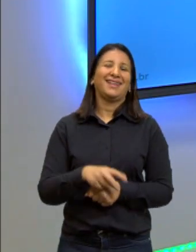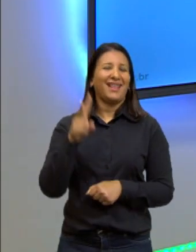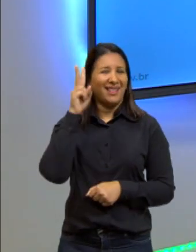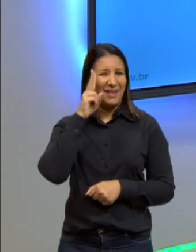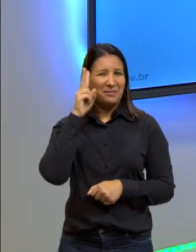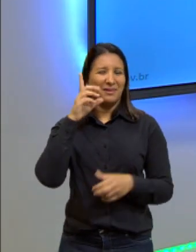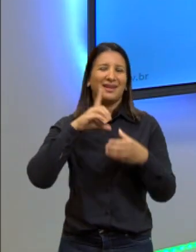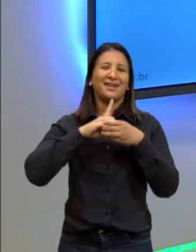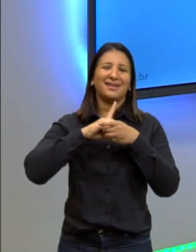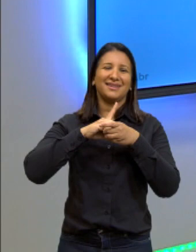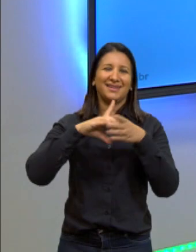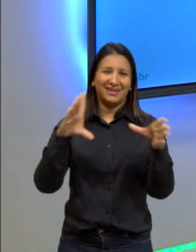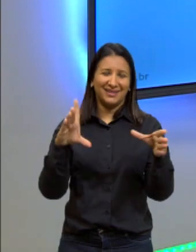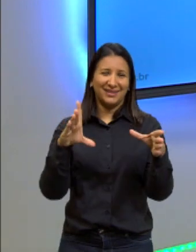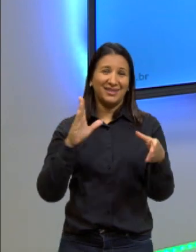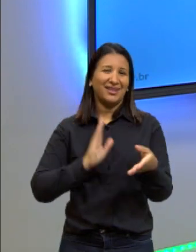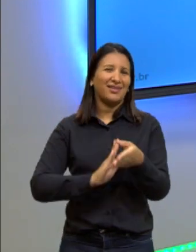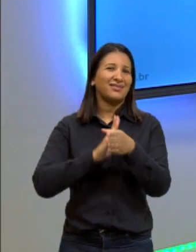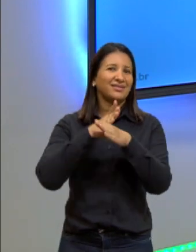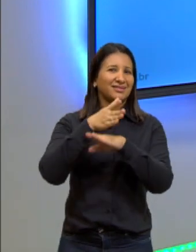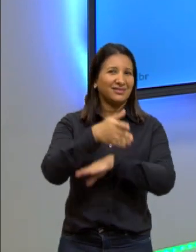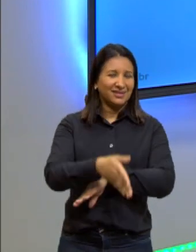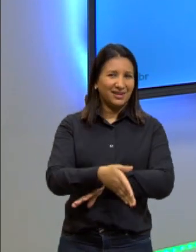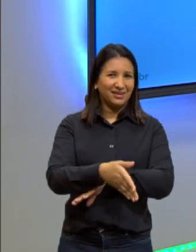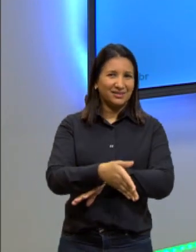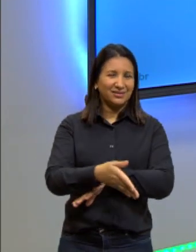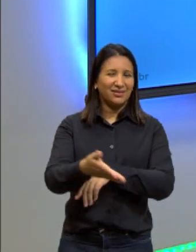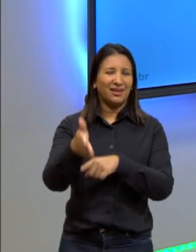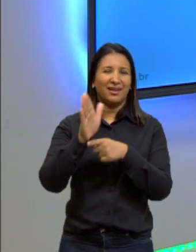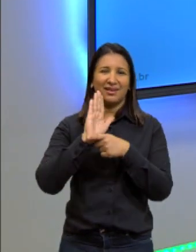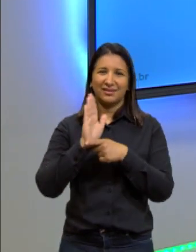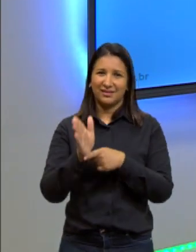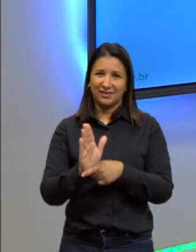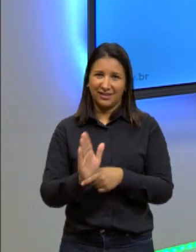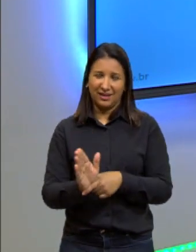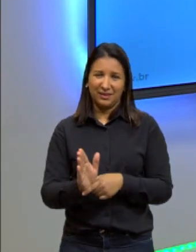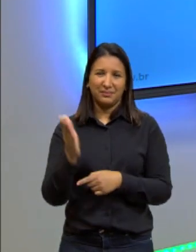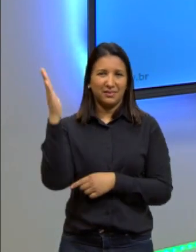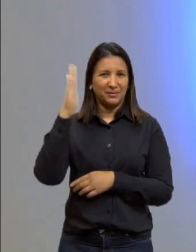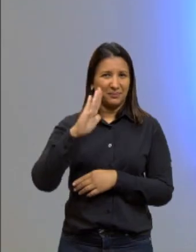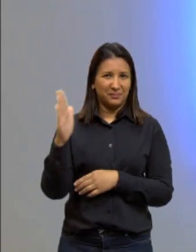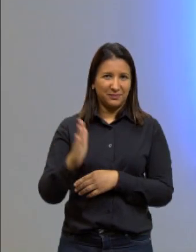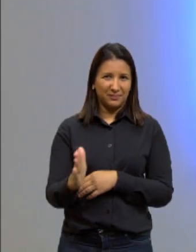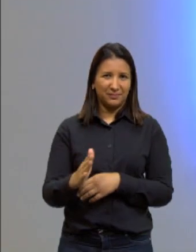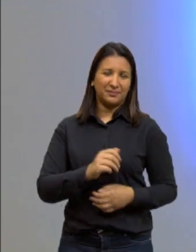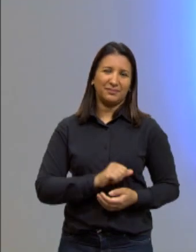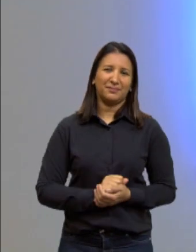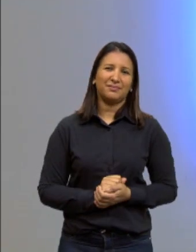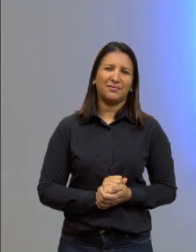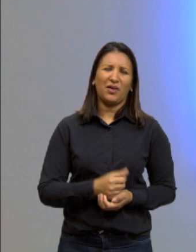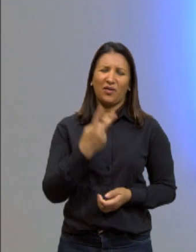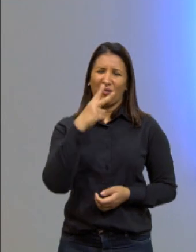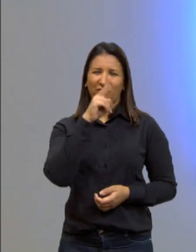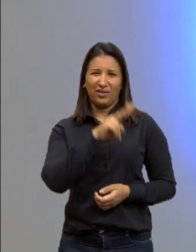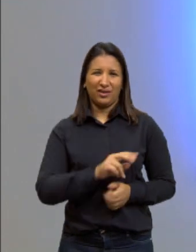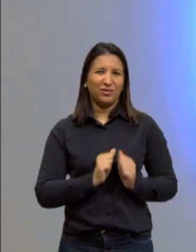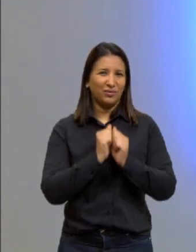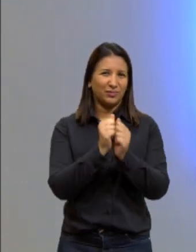Democratização do acesso ao cinema no Brasil. Então olha como ela fez aqui.